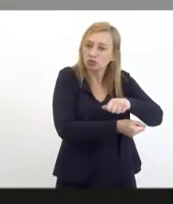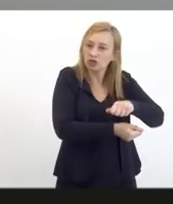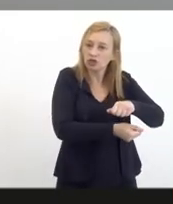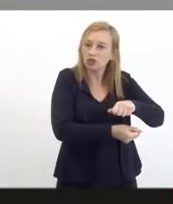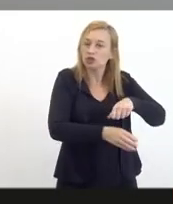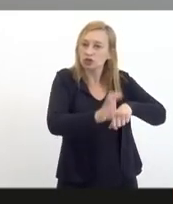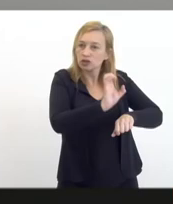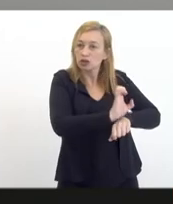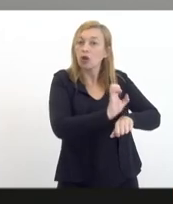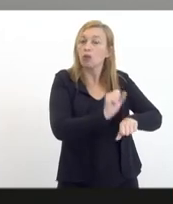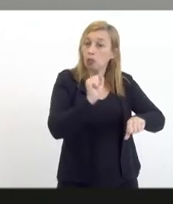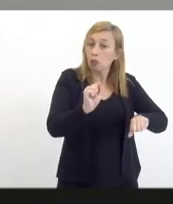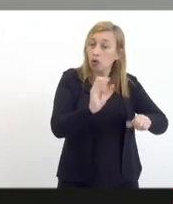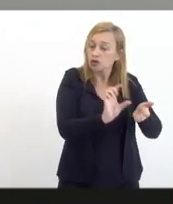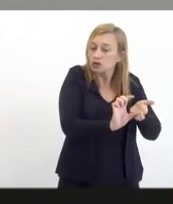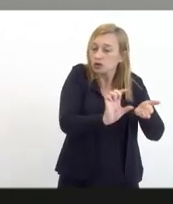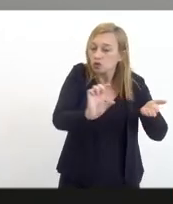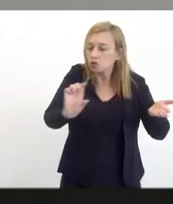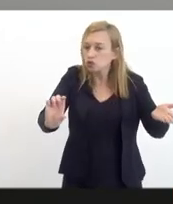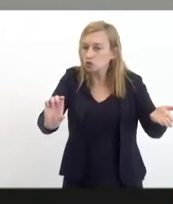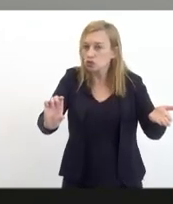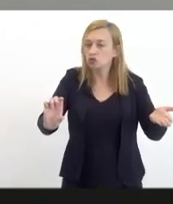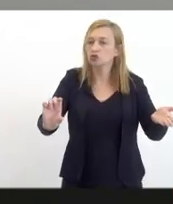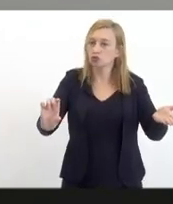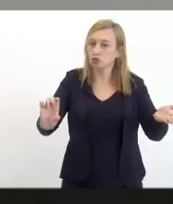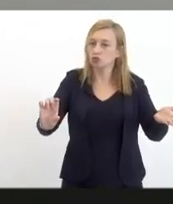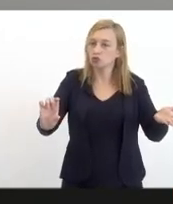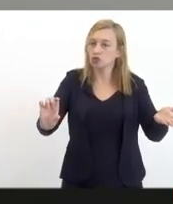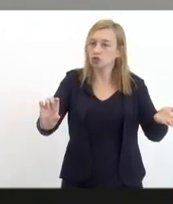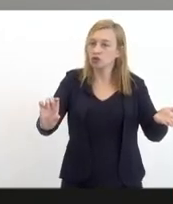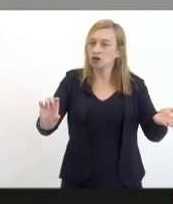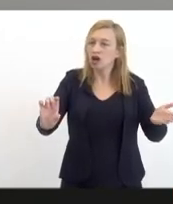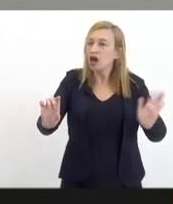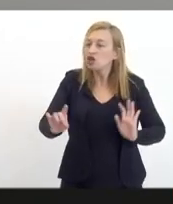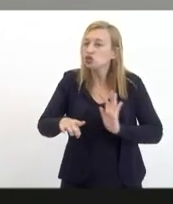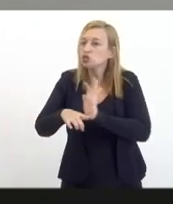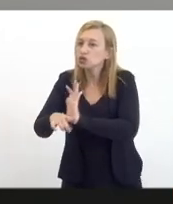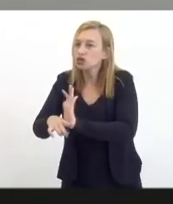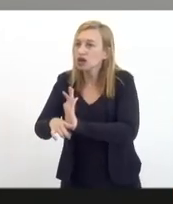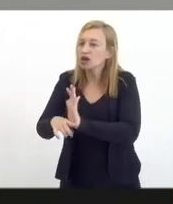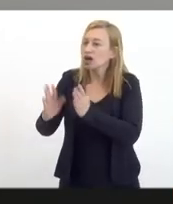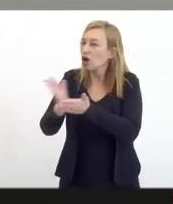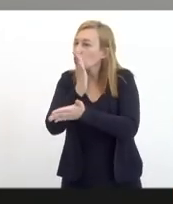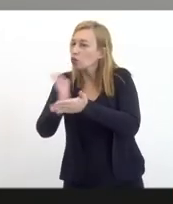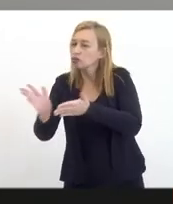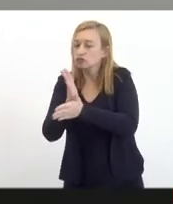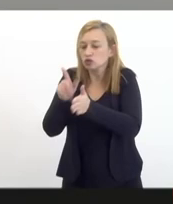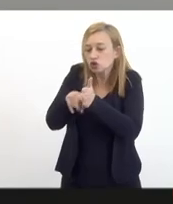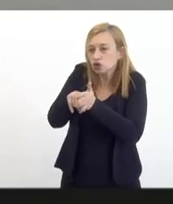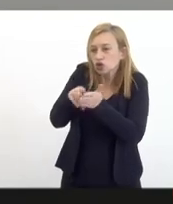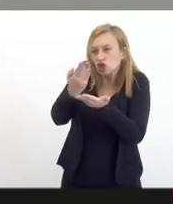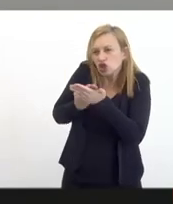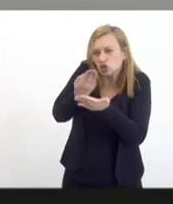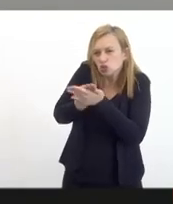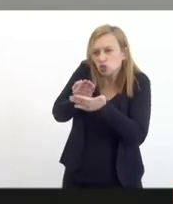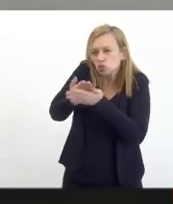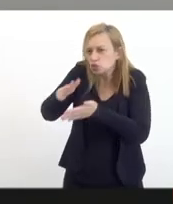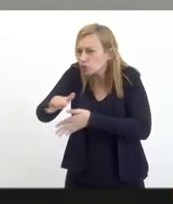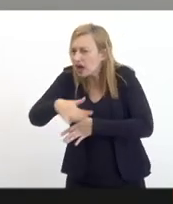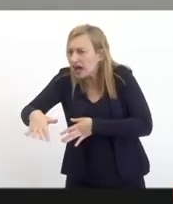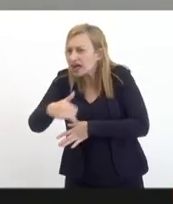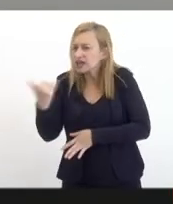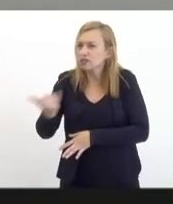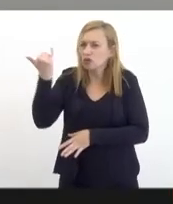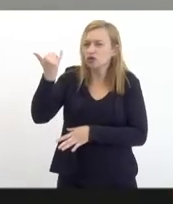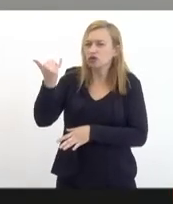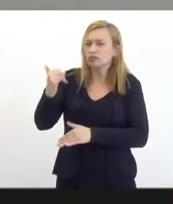usada para que o conselho gestor do fundo induzisse certos estudos em certas áreas importantes para